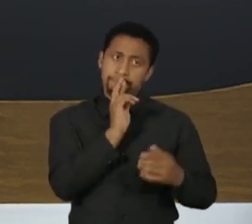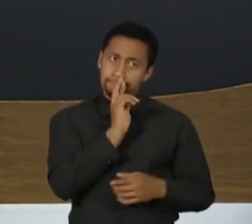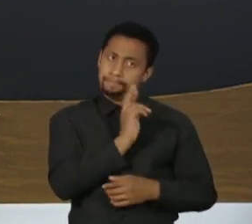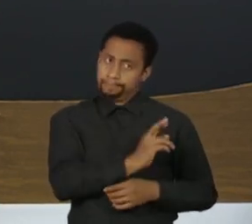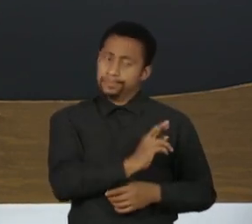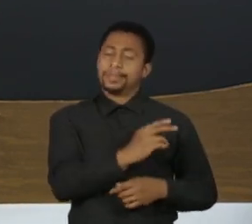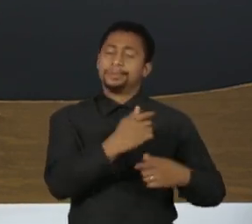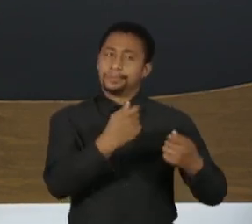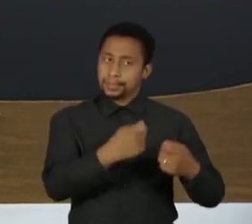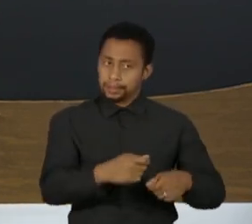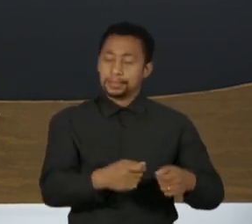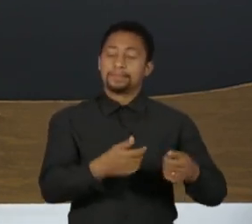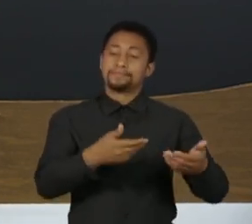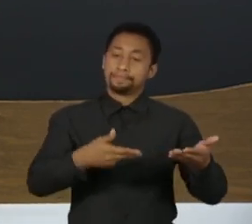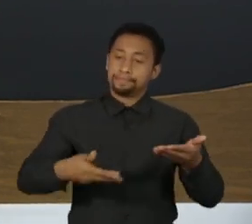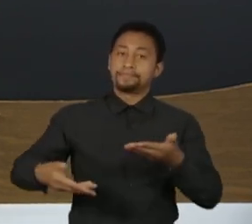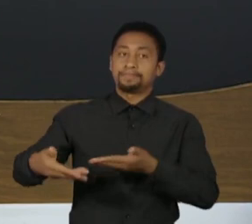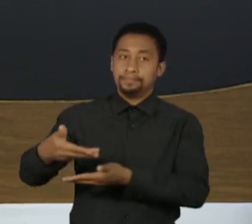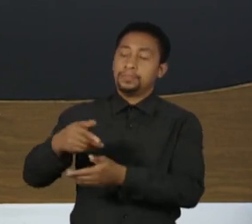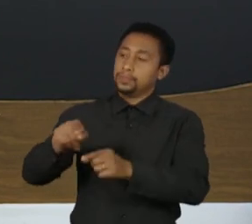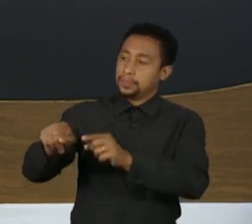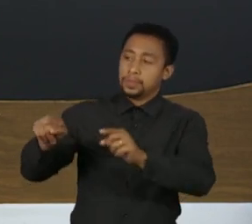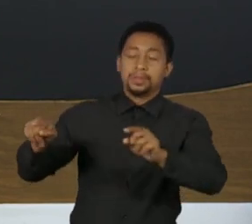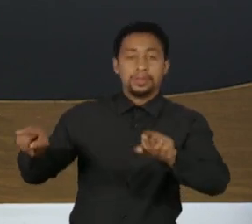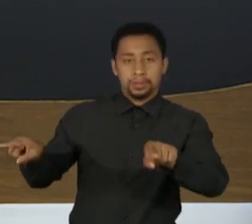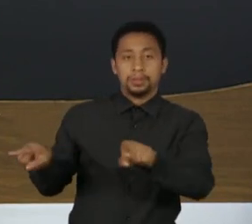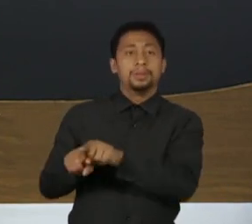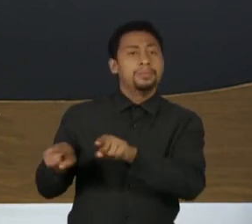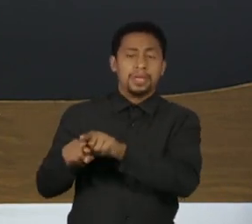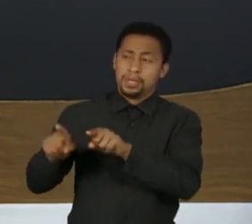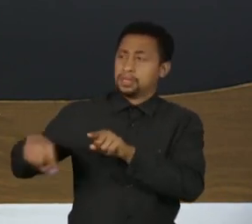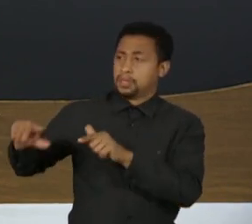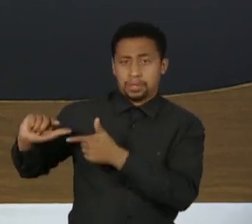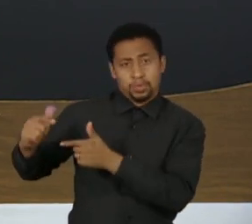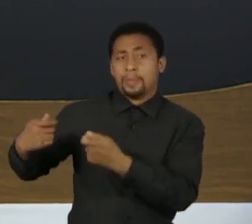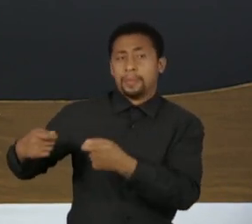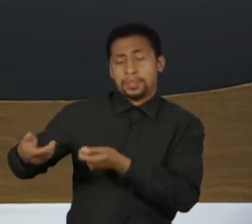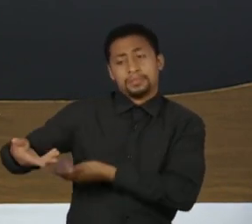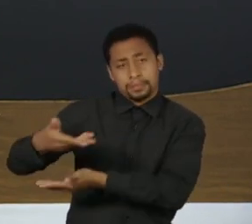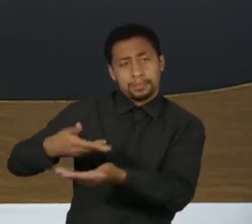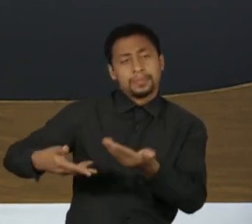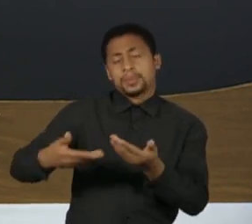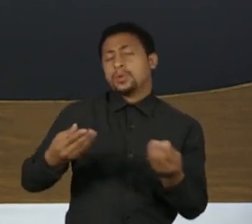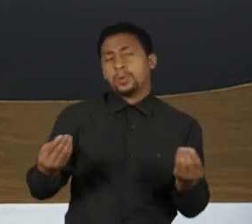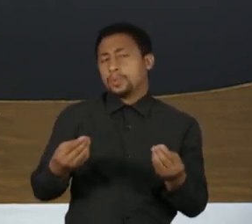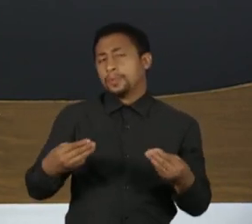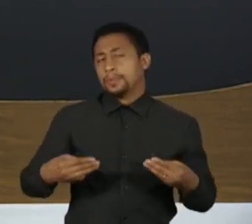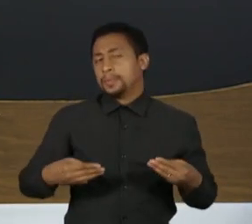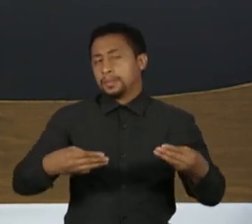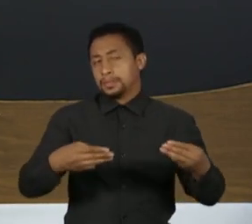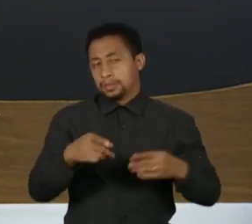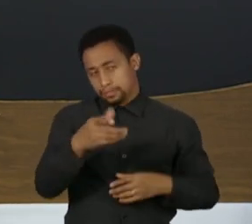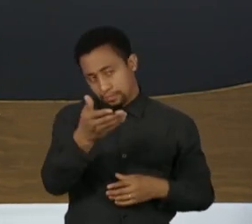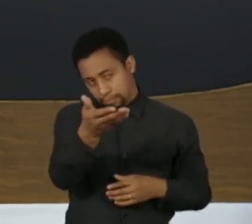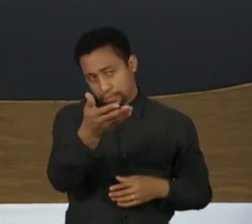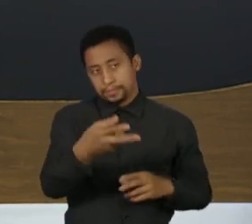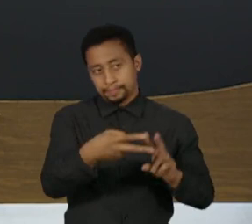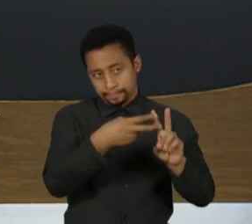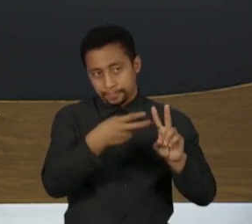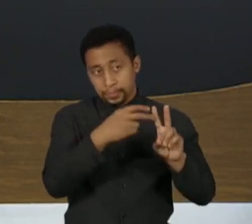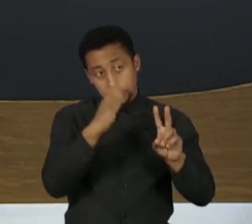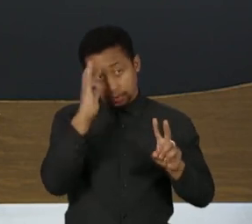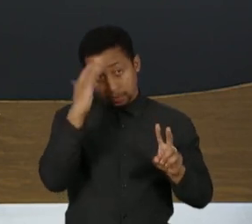precisa ampliar o diálogo, inclusive, com essas forças mais conservadoras. Eu queria saber como o Ministério vai lidar com essas